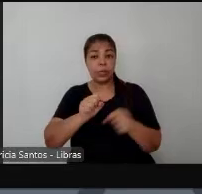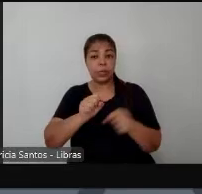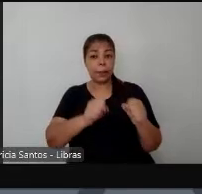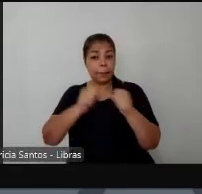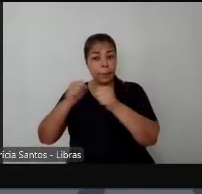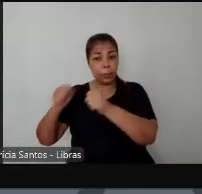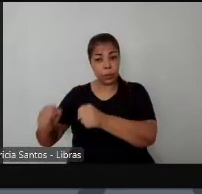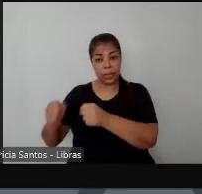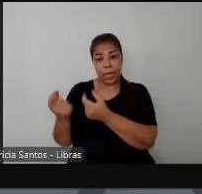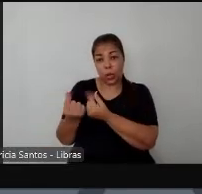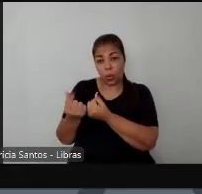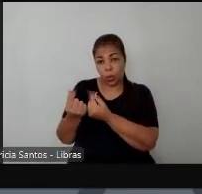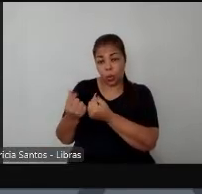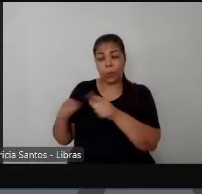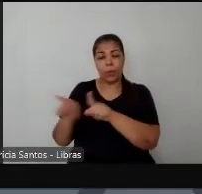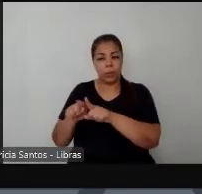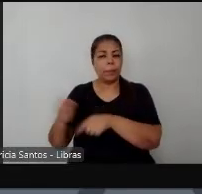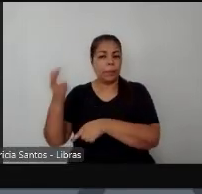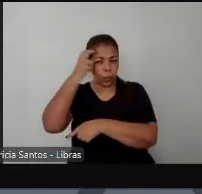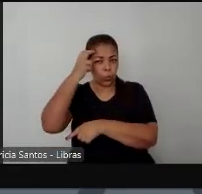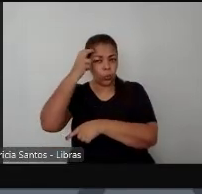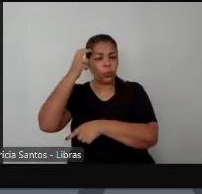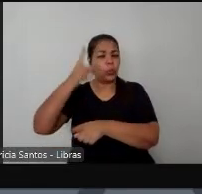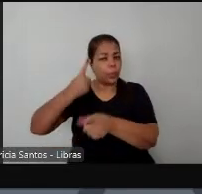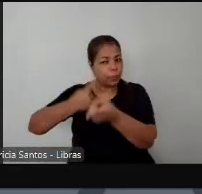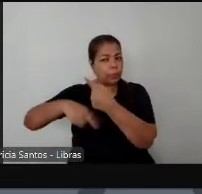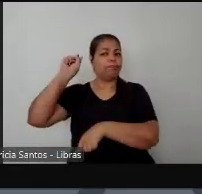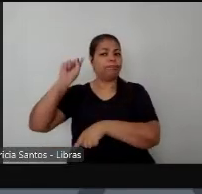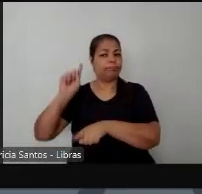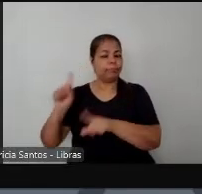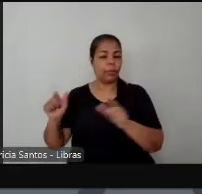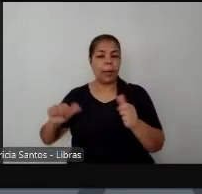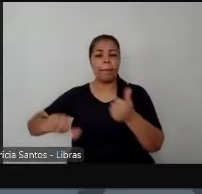então eu acho que a minha